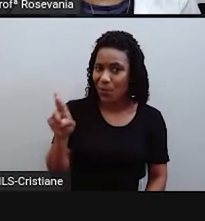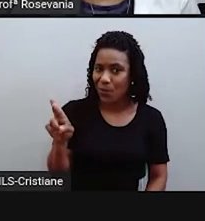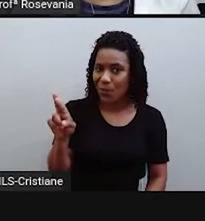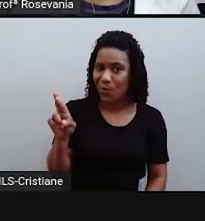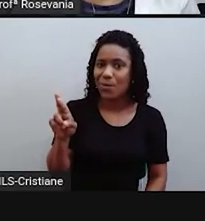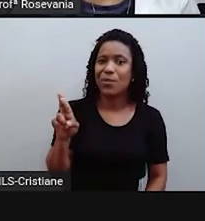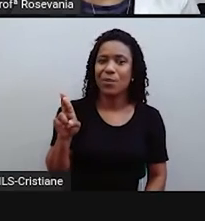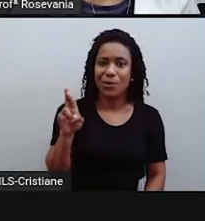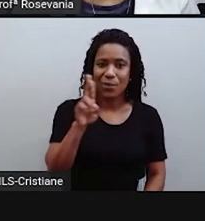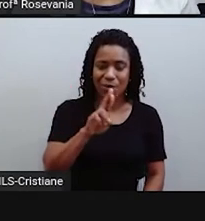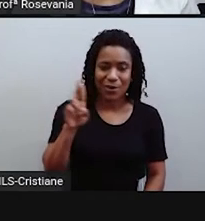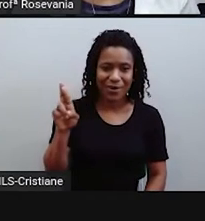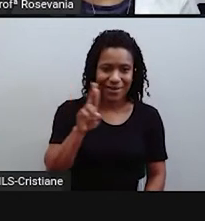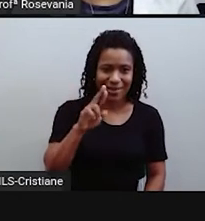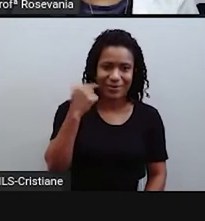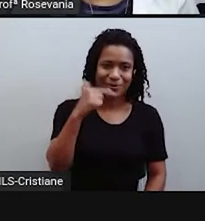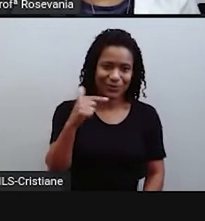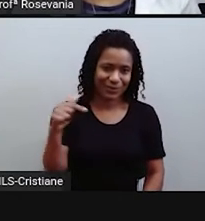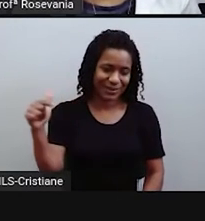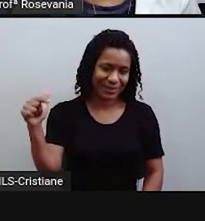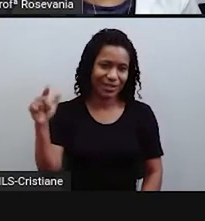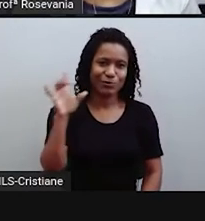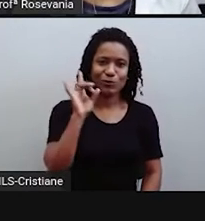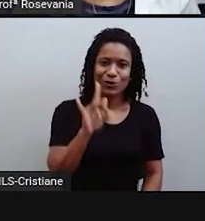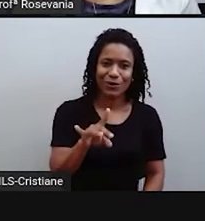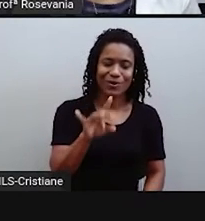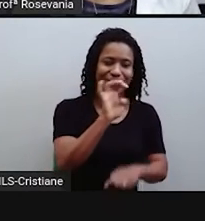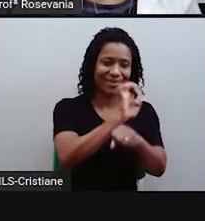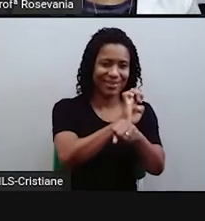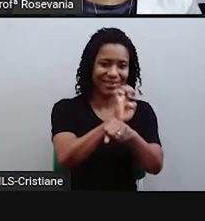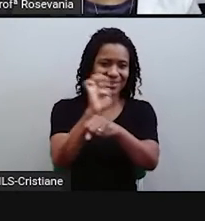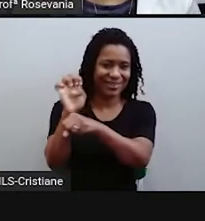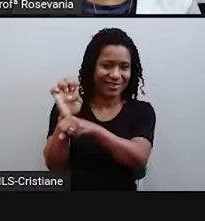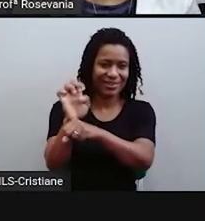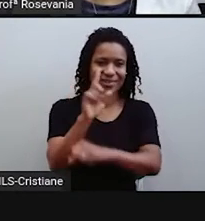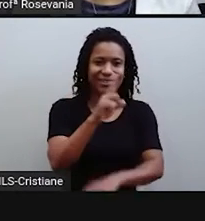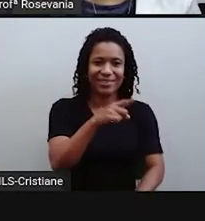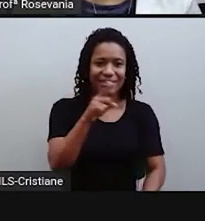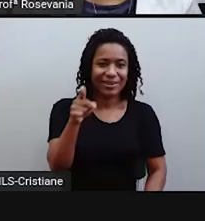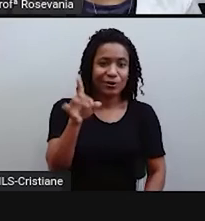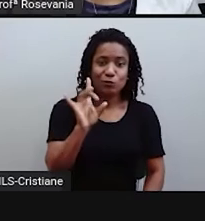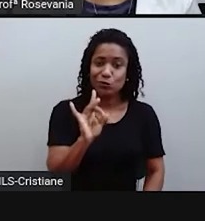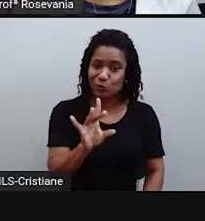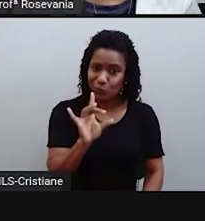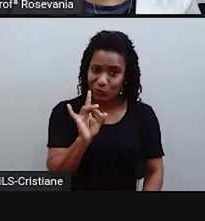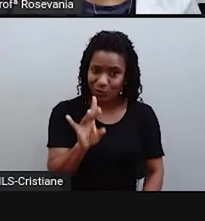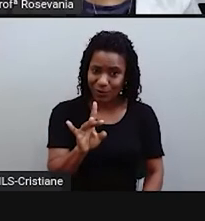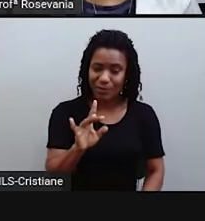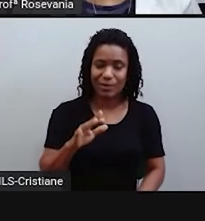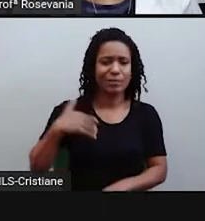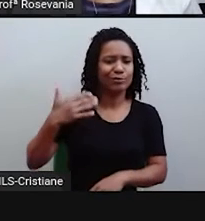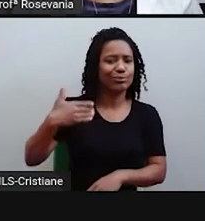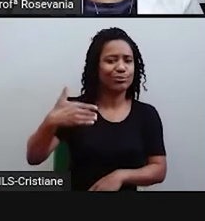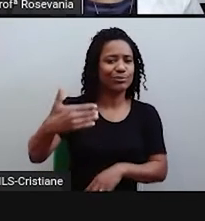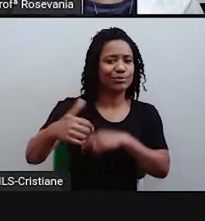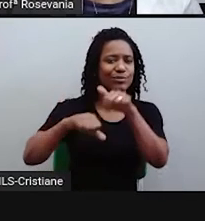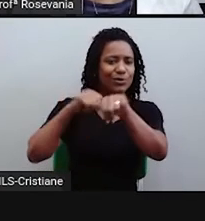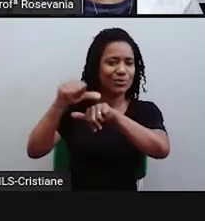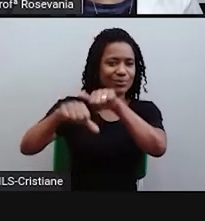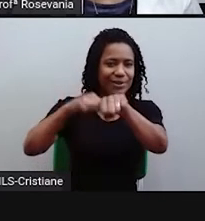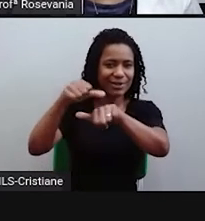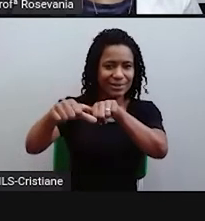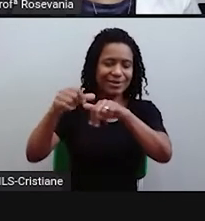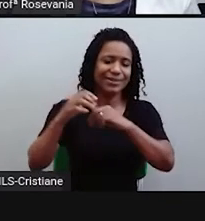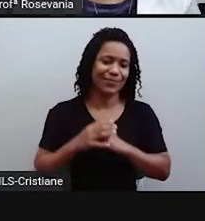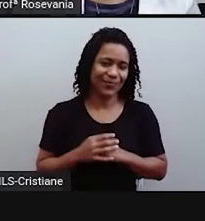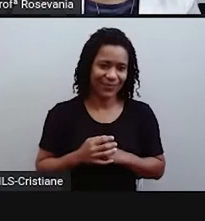Amapá, né? A gente só tinha esses dois estados aí. Então, uma série de mudanças. É interessante a gente saber, né? Até a vida